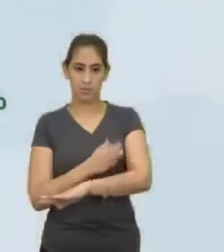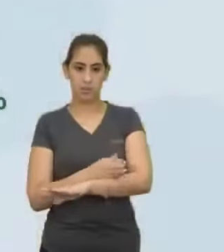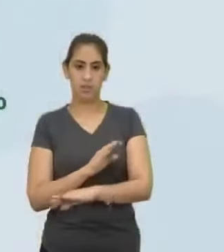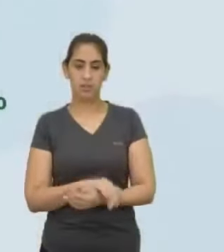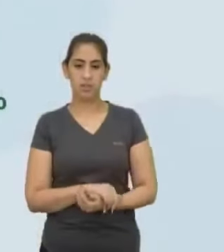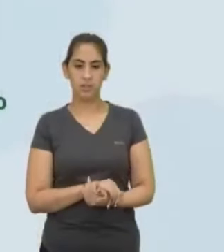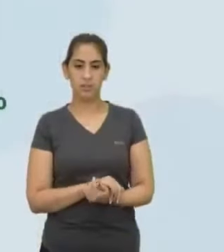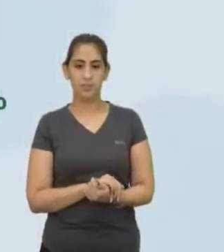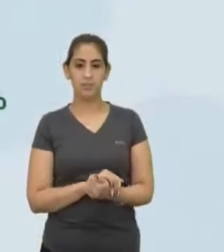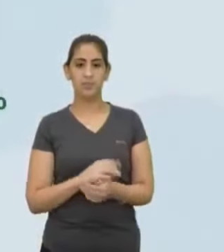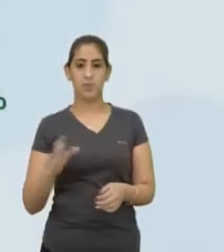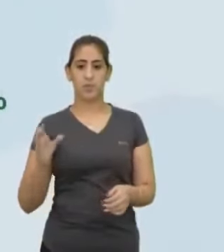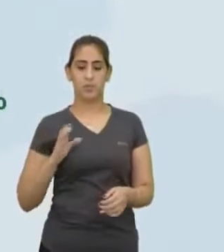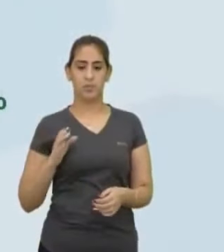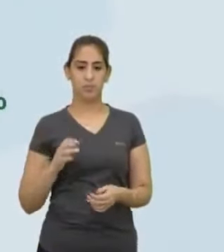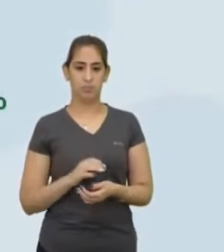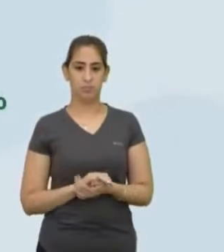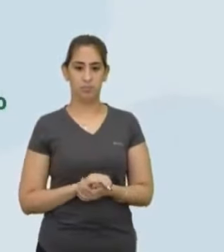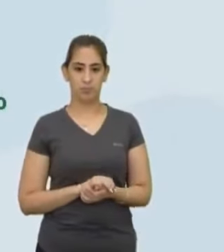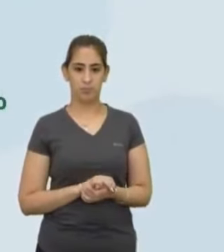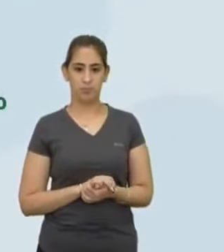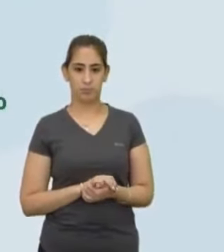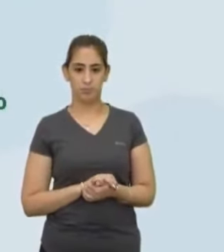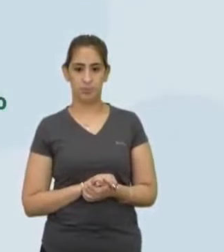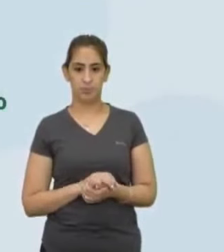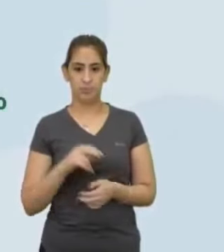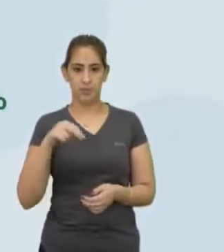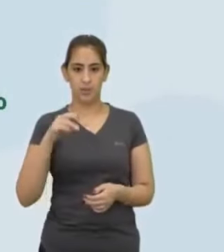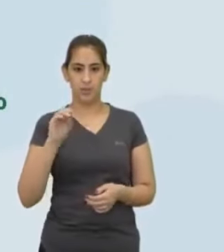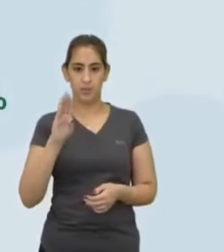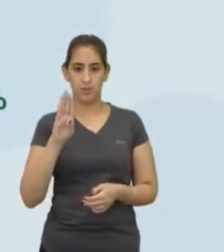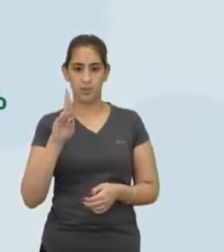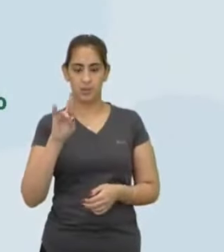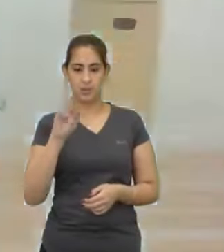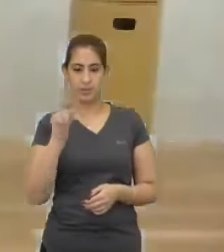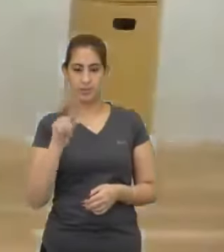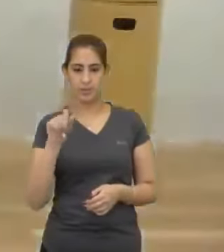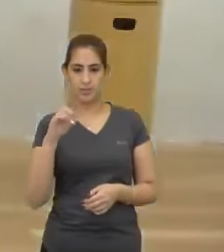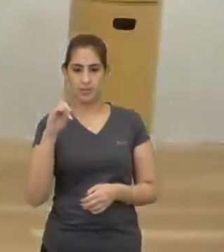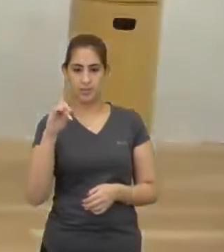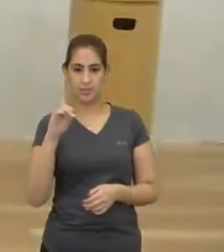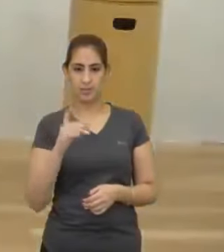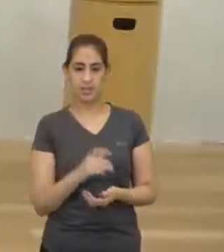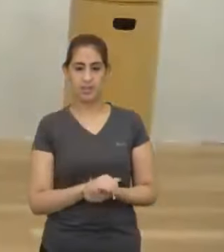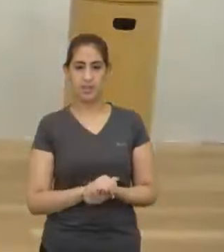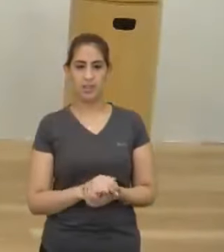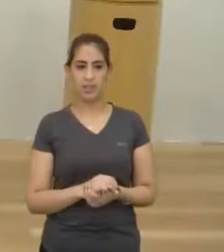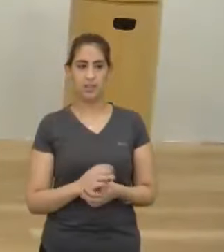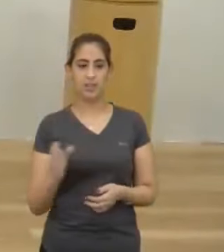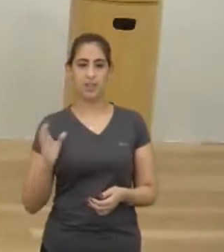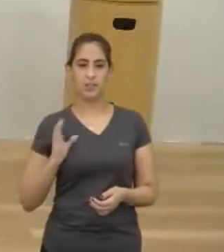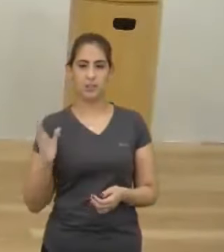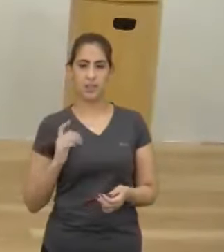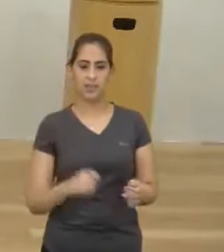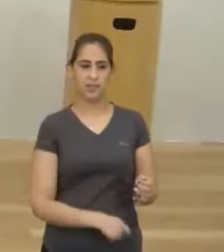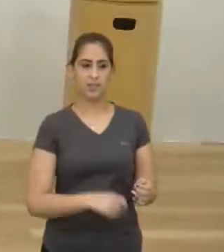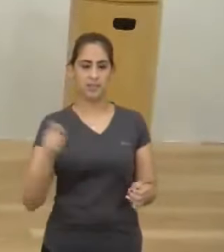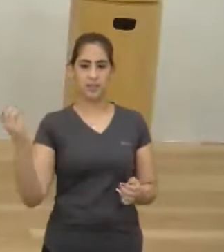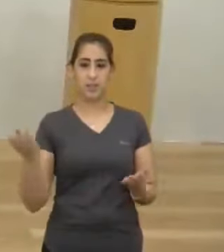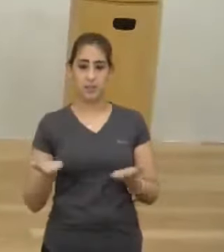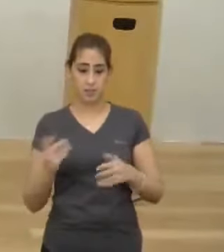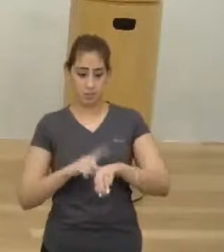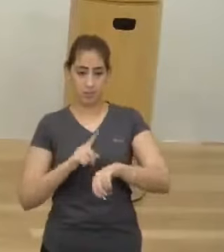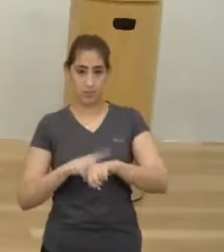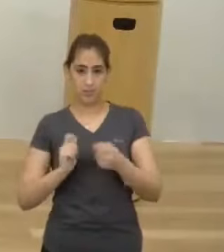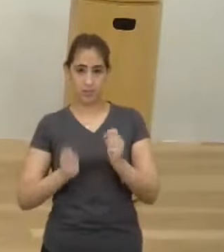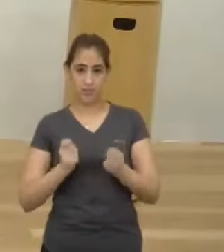nobreza de espada Parou Momento Cabeção agora Momento Cabeção Momento